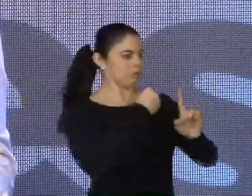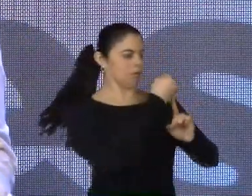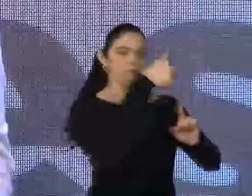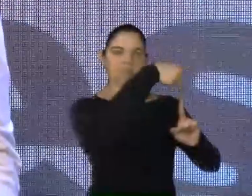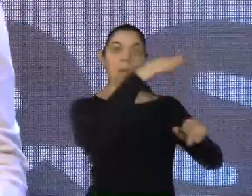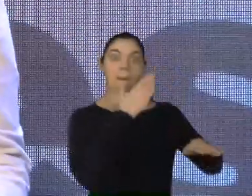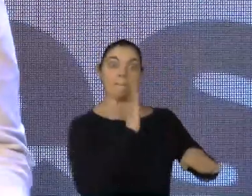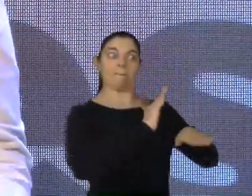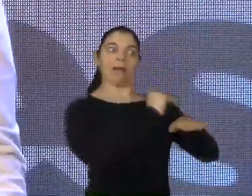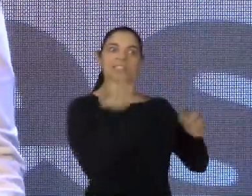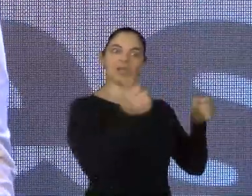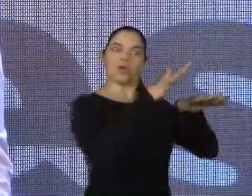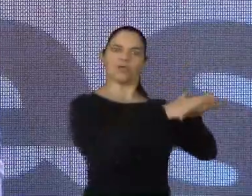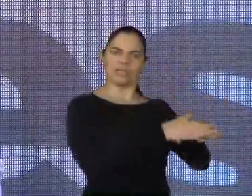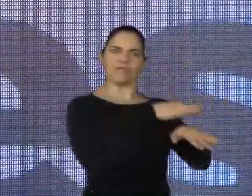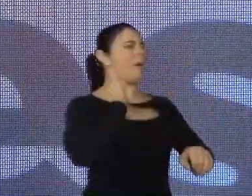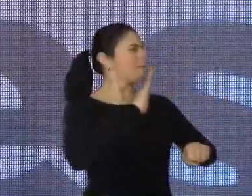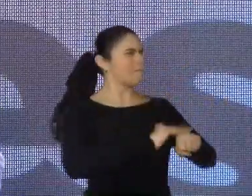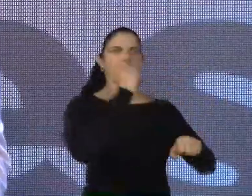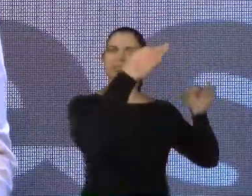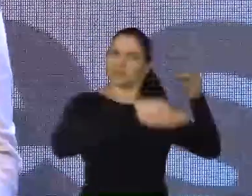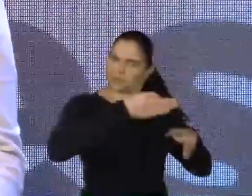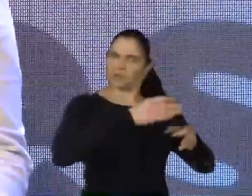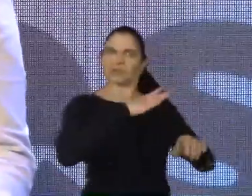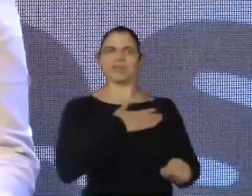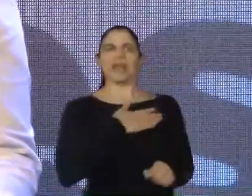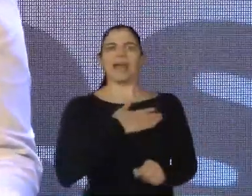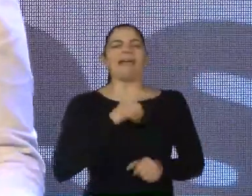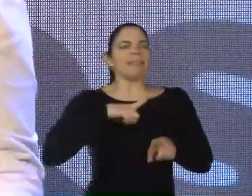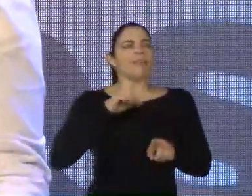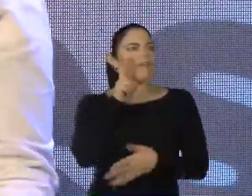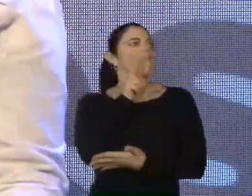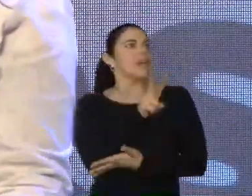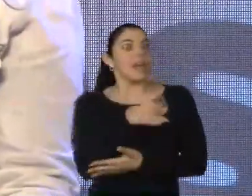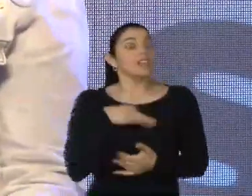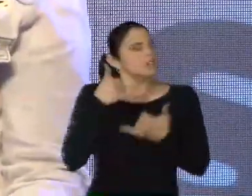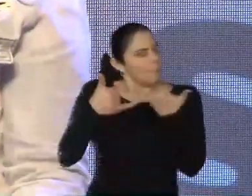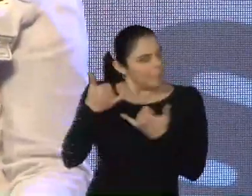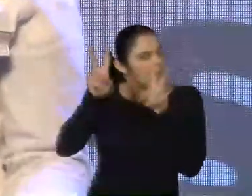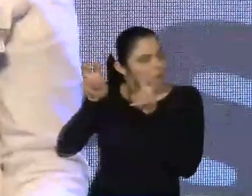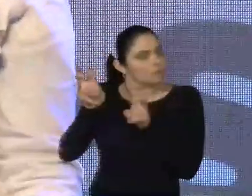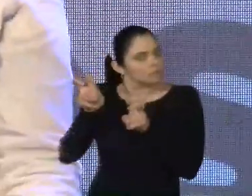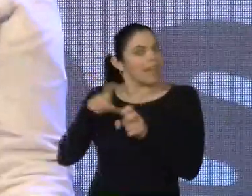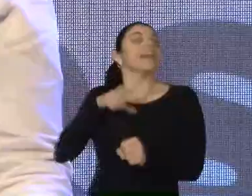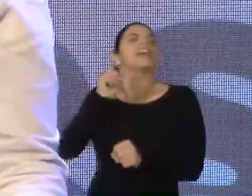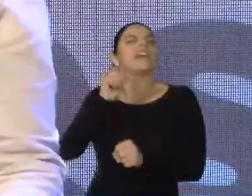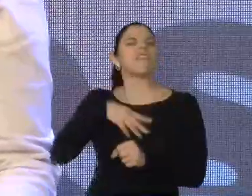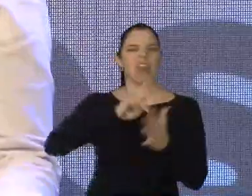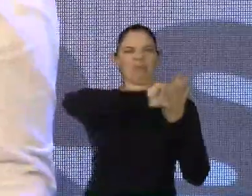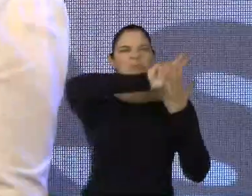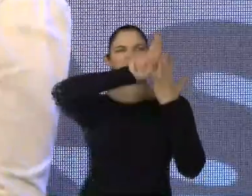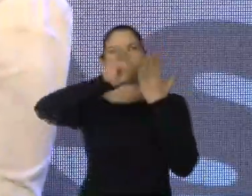inclusiva, mais feliz e mais justa para todo mundo. Então, a gente brinca que diversidade é chamar para